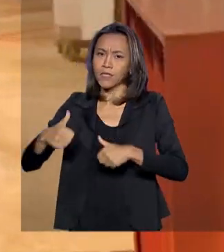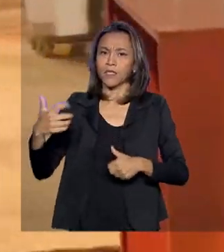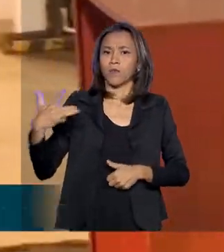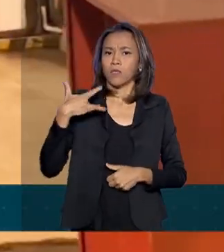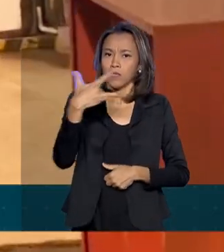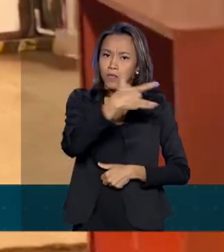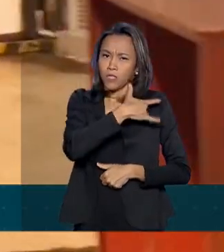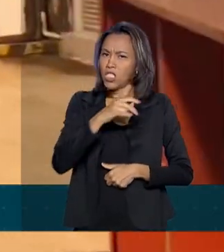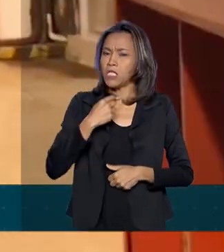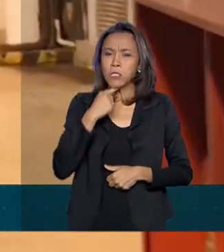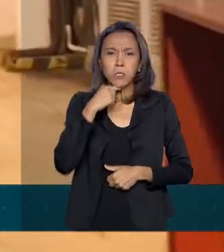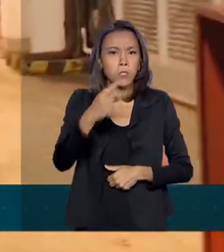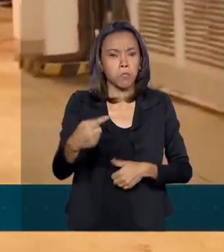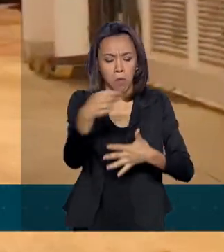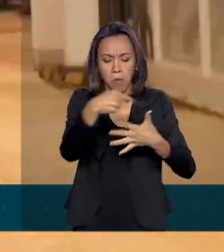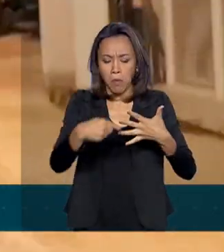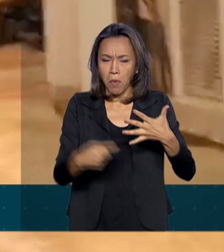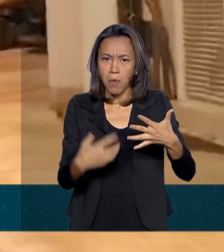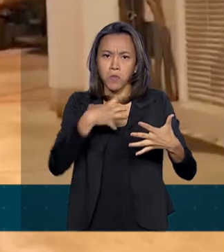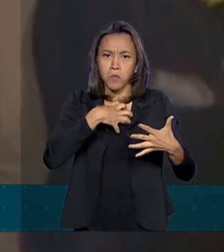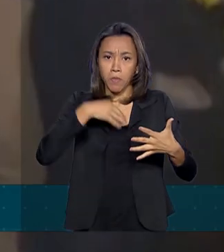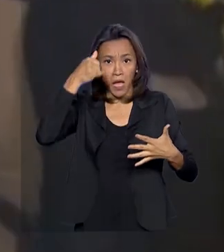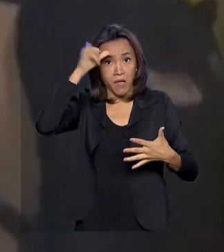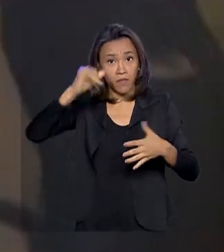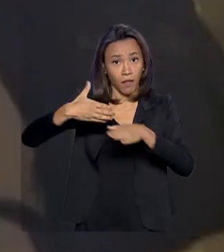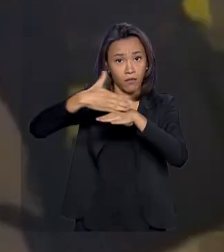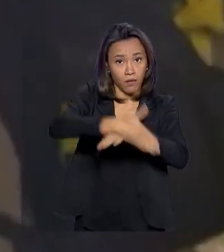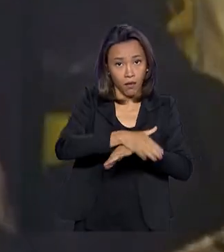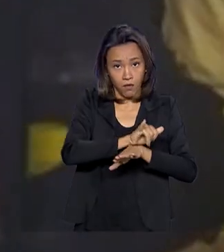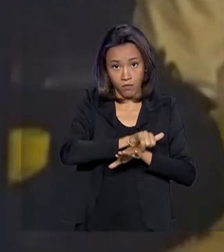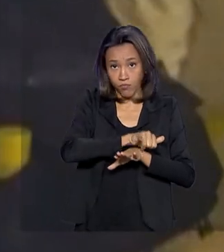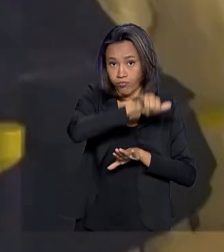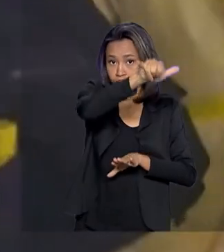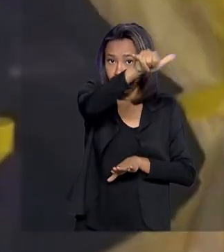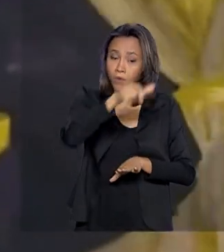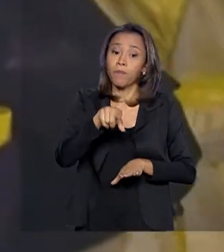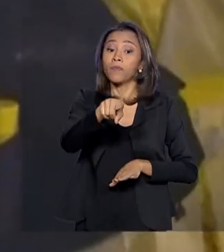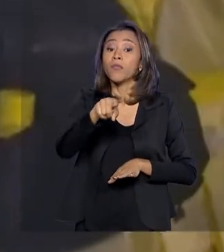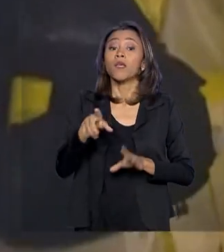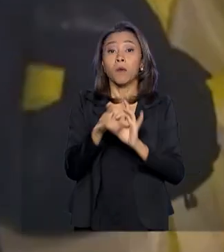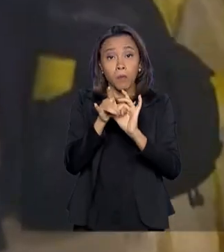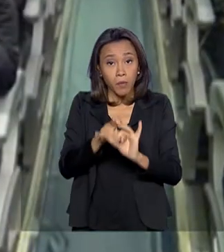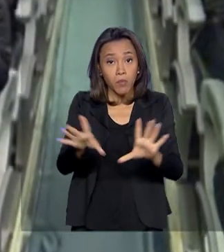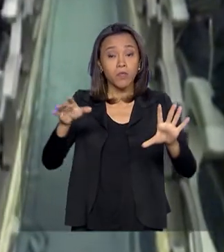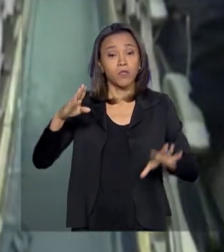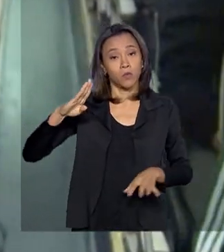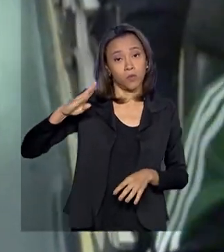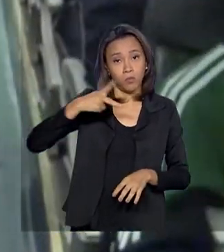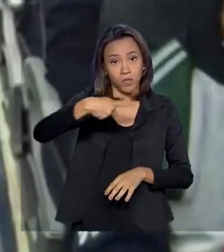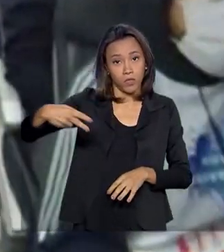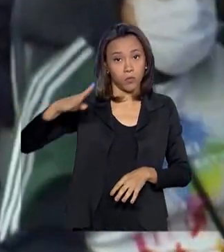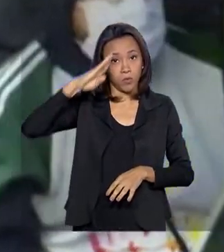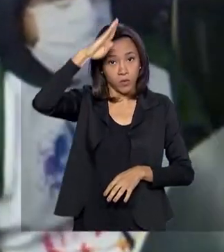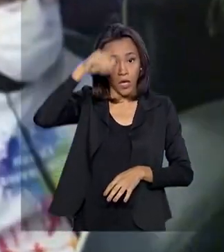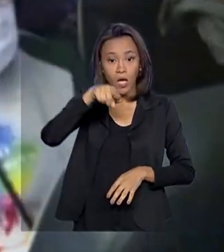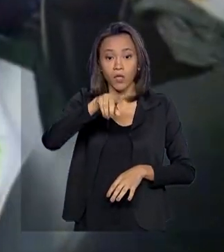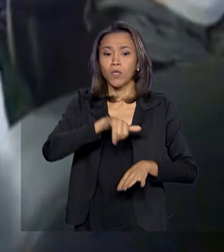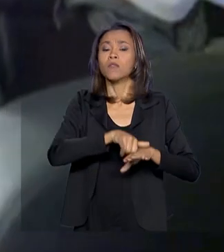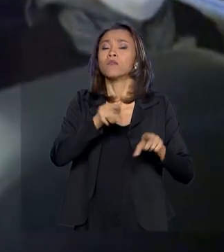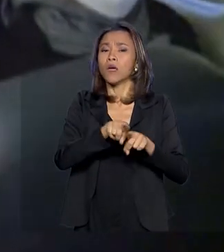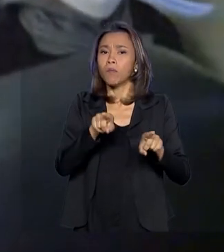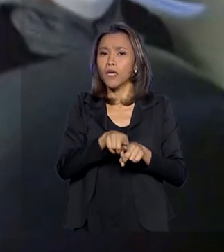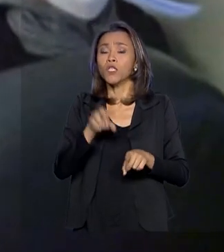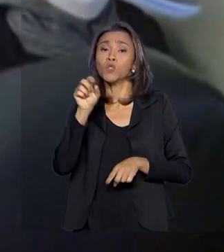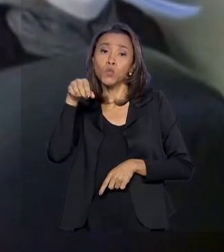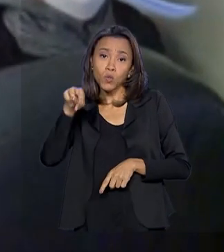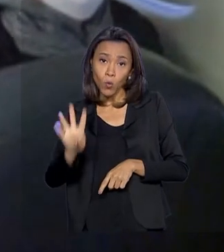apresentou sintomas que impedissem o embarque. Por autorização do presidente Jair Bolsonaro, as aeronaves deram carona a